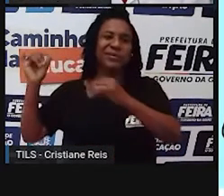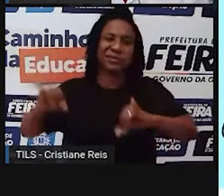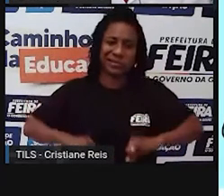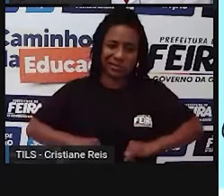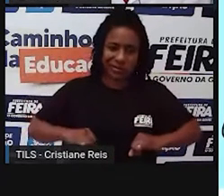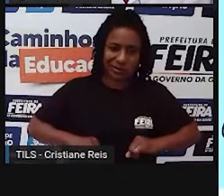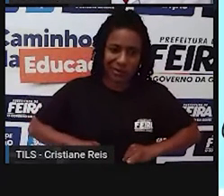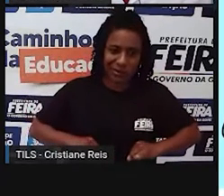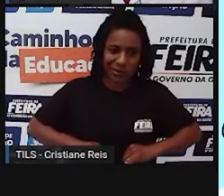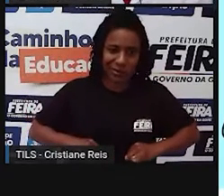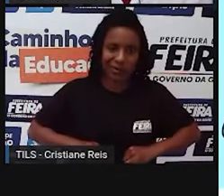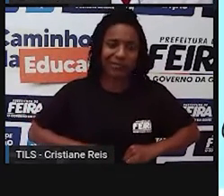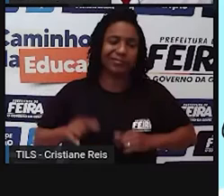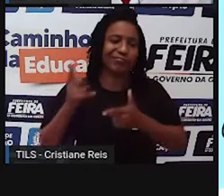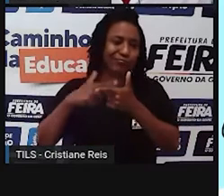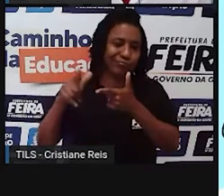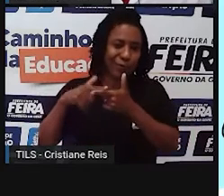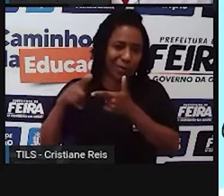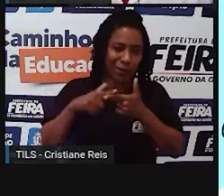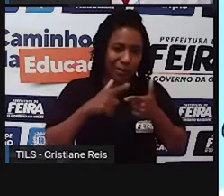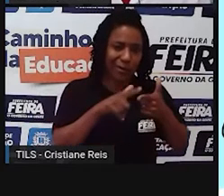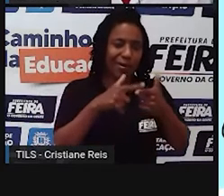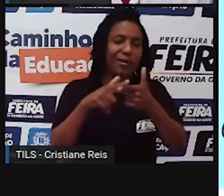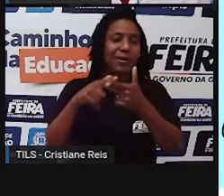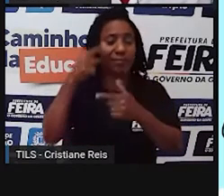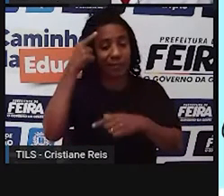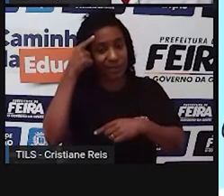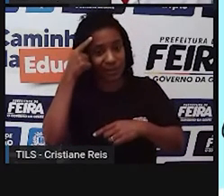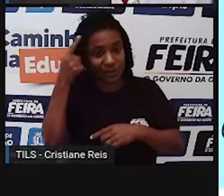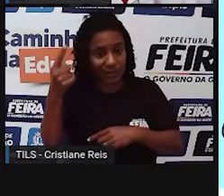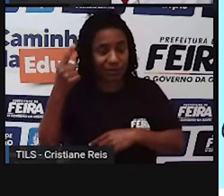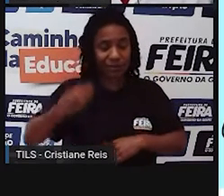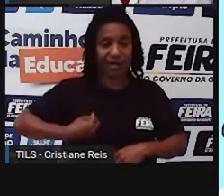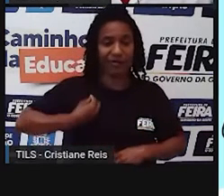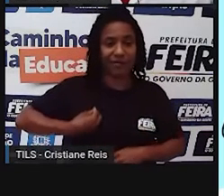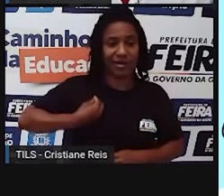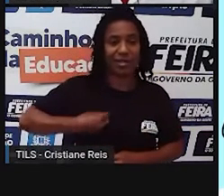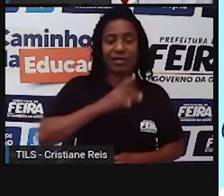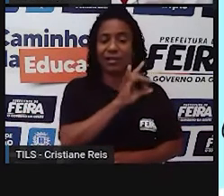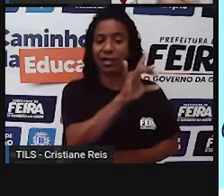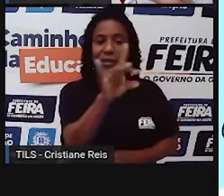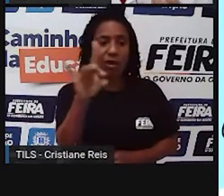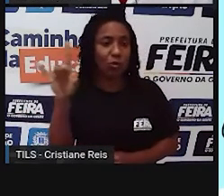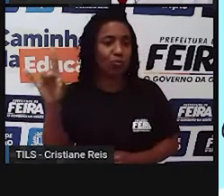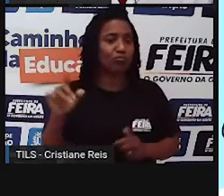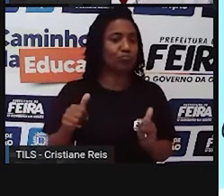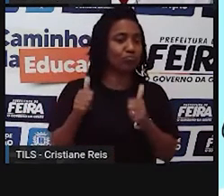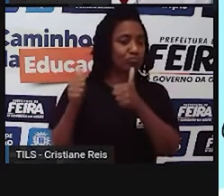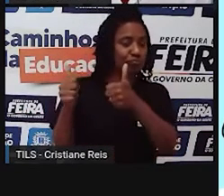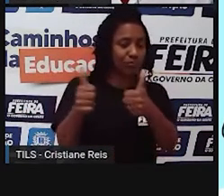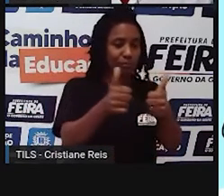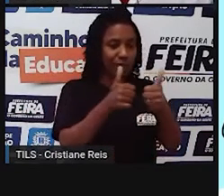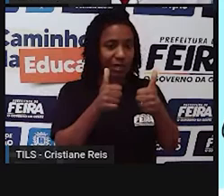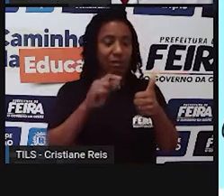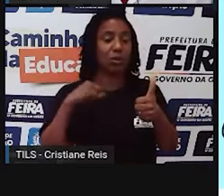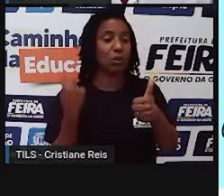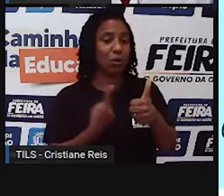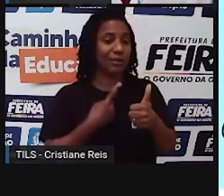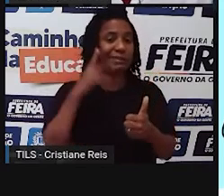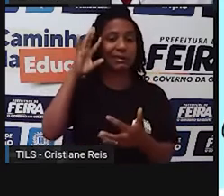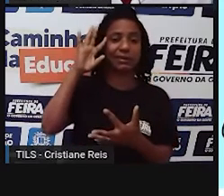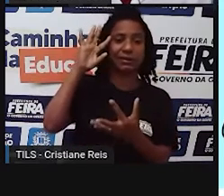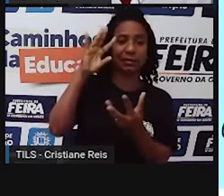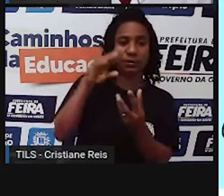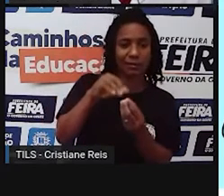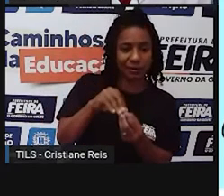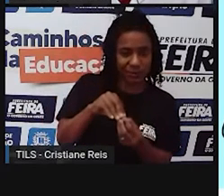pensando no básico que um ser humano tem que ter para sobreviver, para ter dignidade, chegamos a essa conclusão aqui. Aí